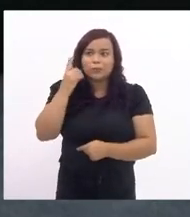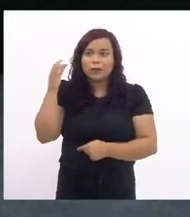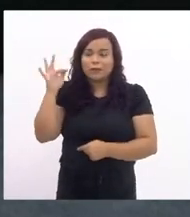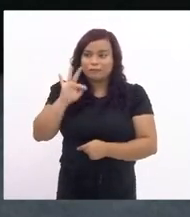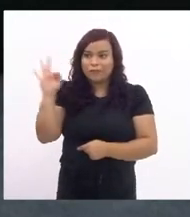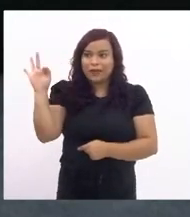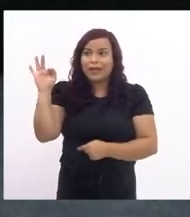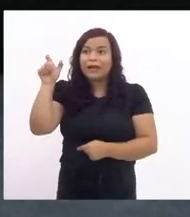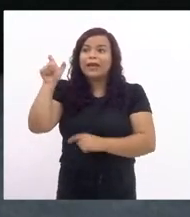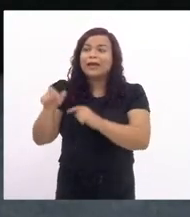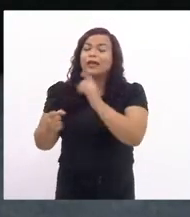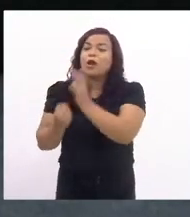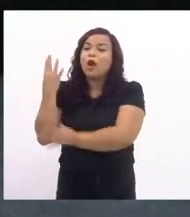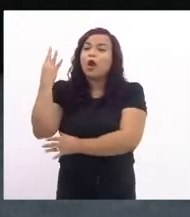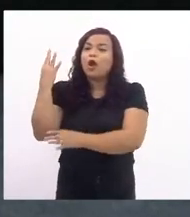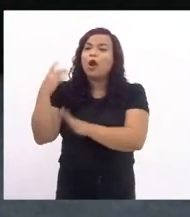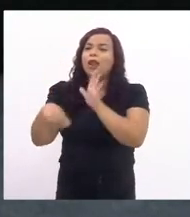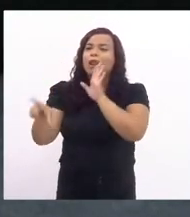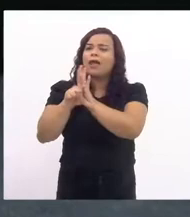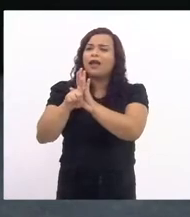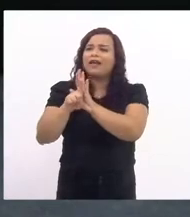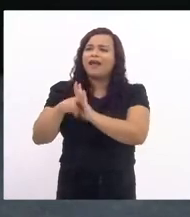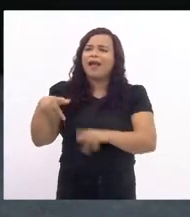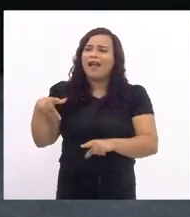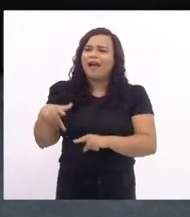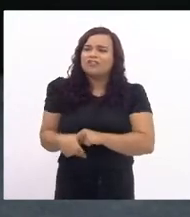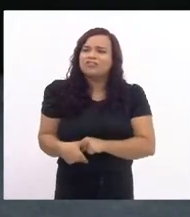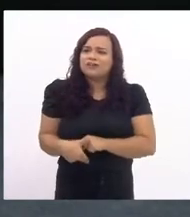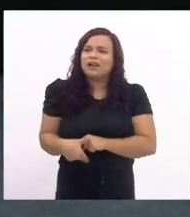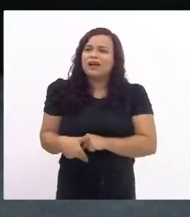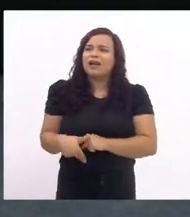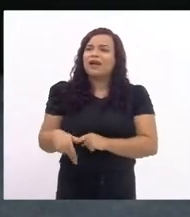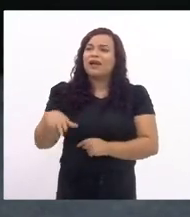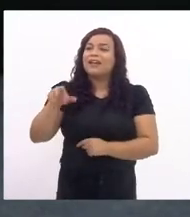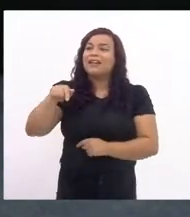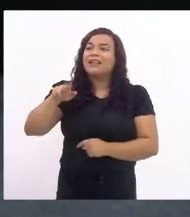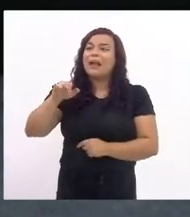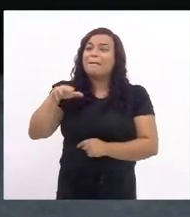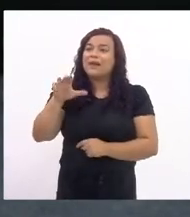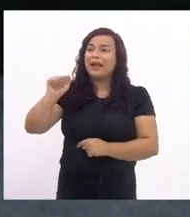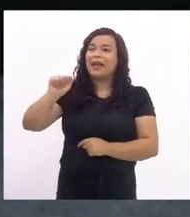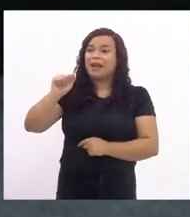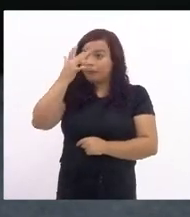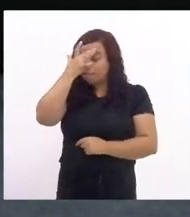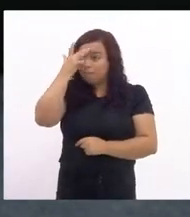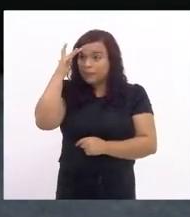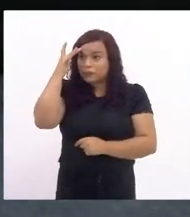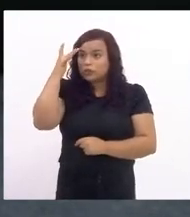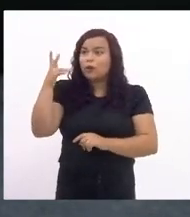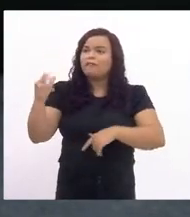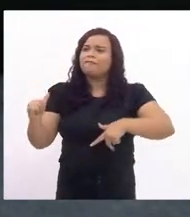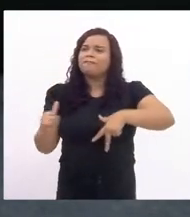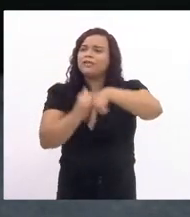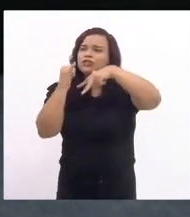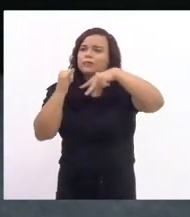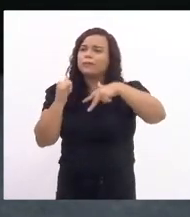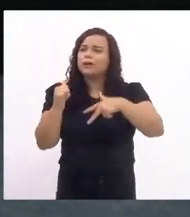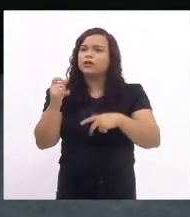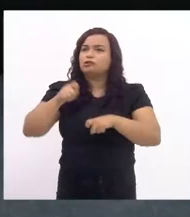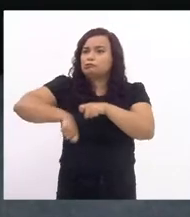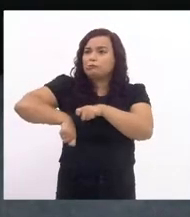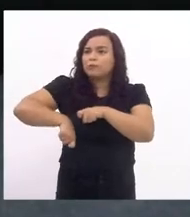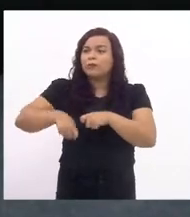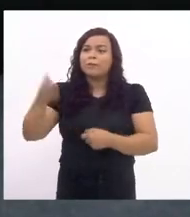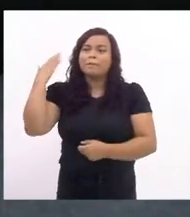castração química para as vítimas de estupro e as feministas na época por incrível que pareça foram